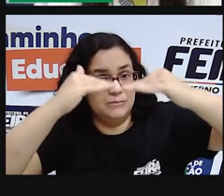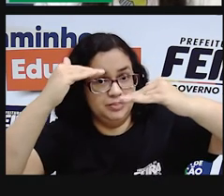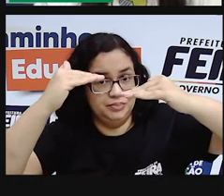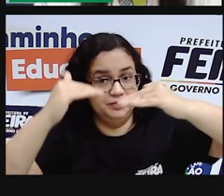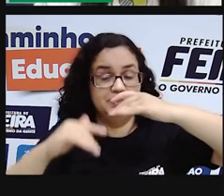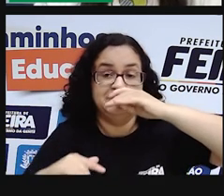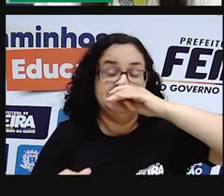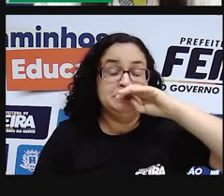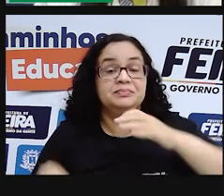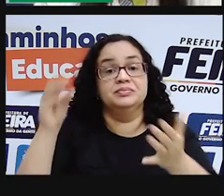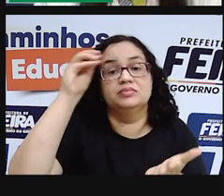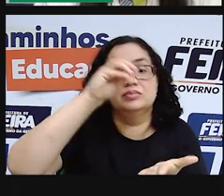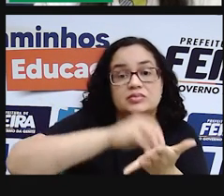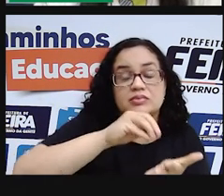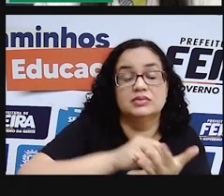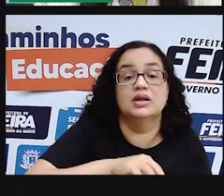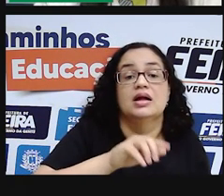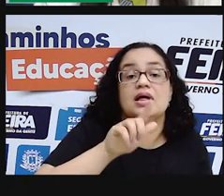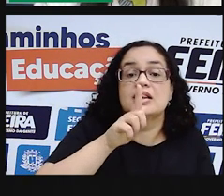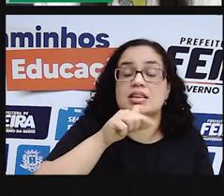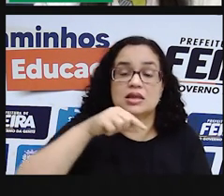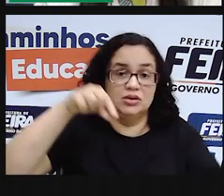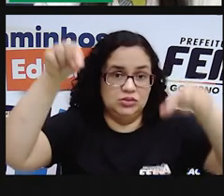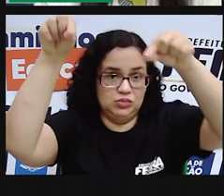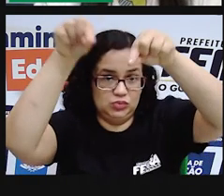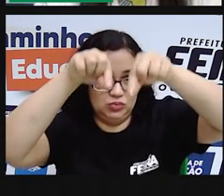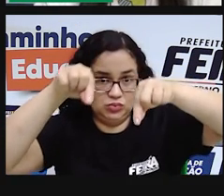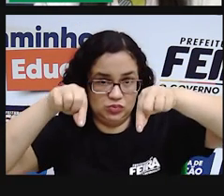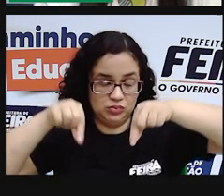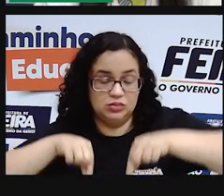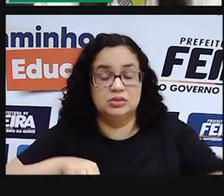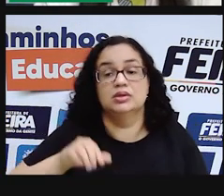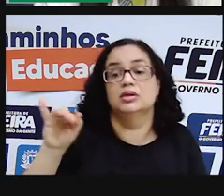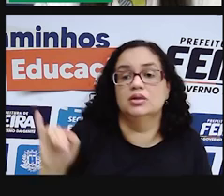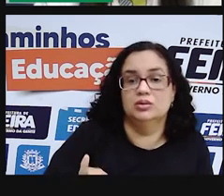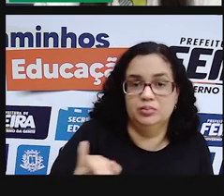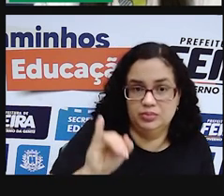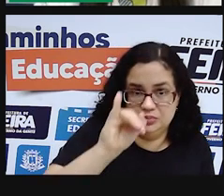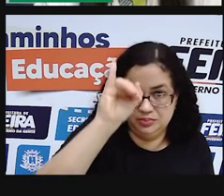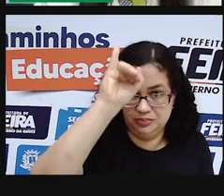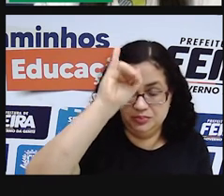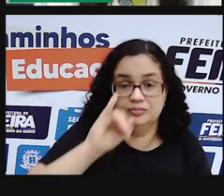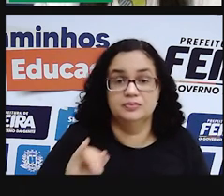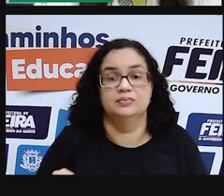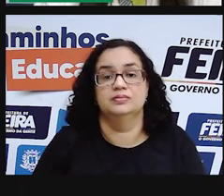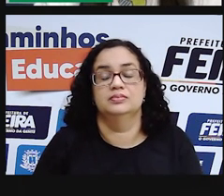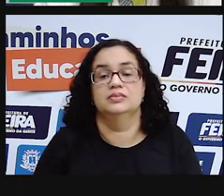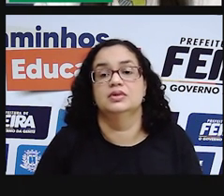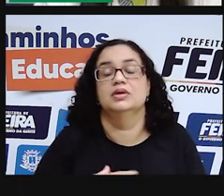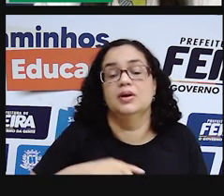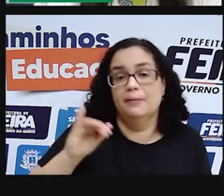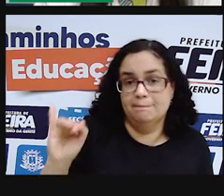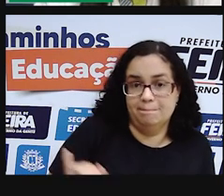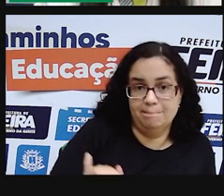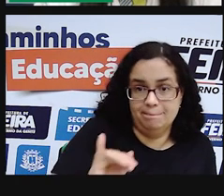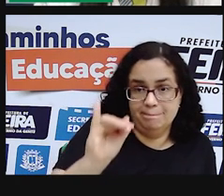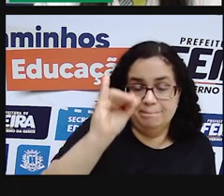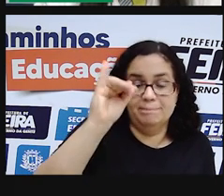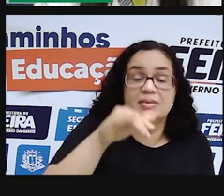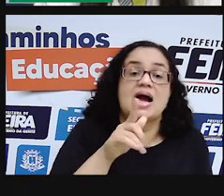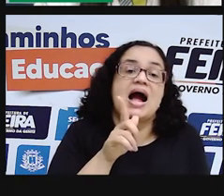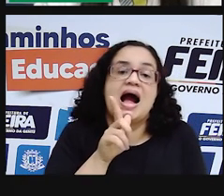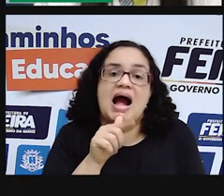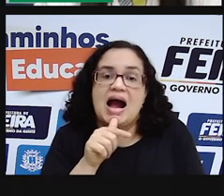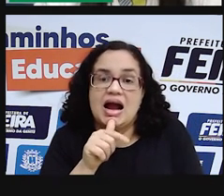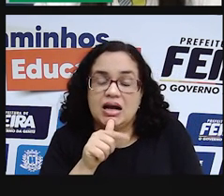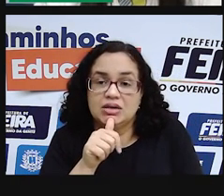da estiagem. Então as lagoas, elas são importantes sim, né? Principalmente quando elas são fontes principais de